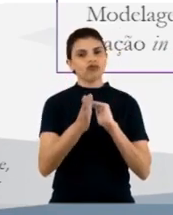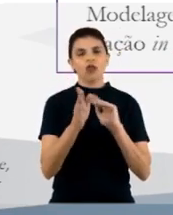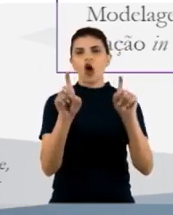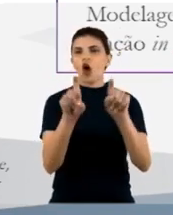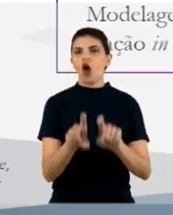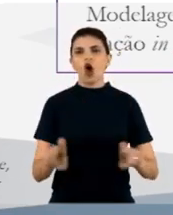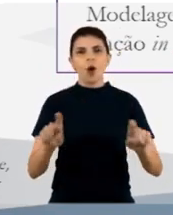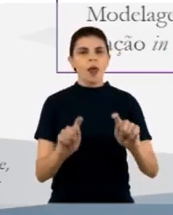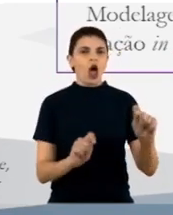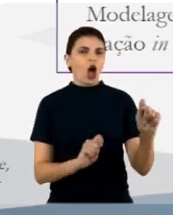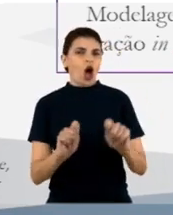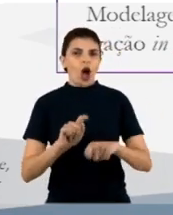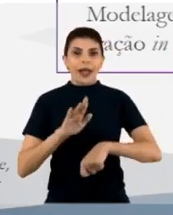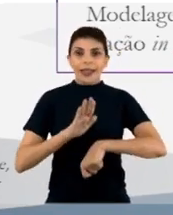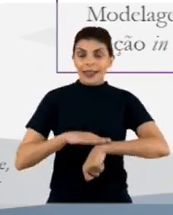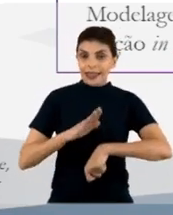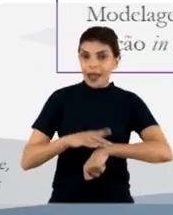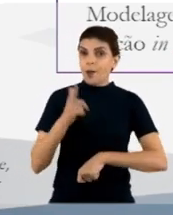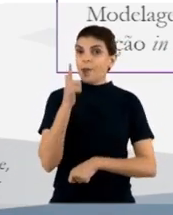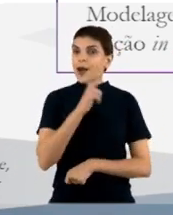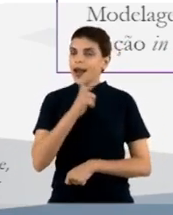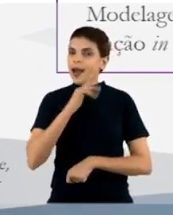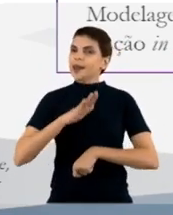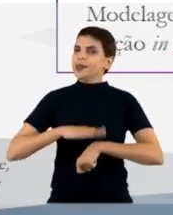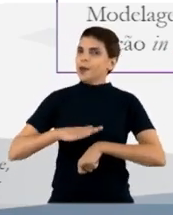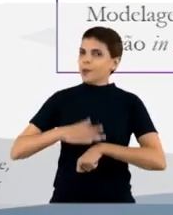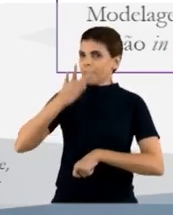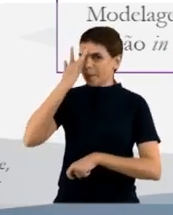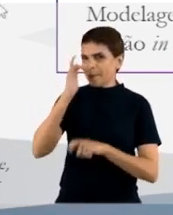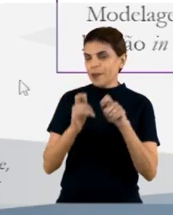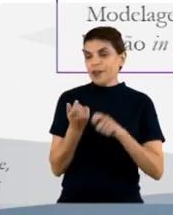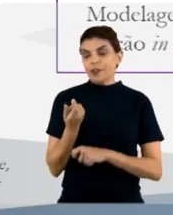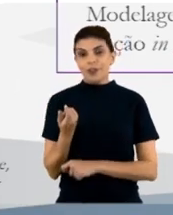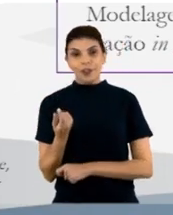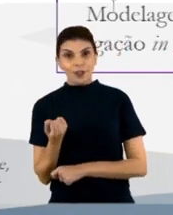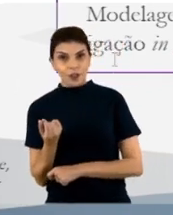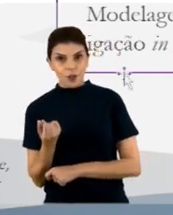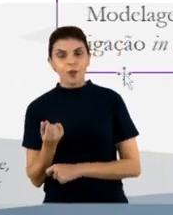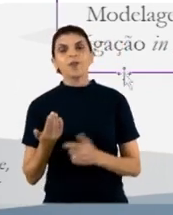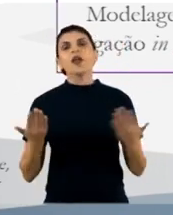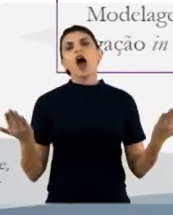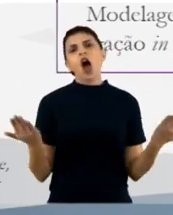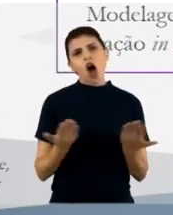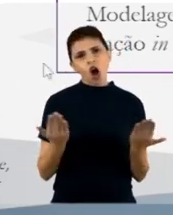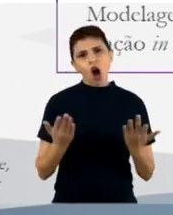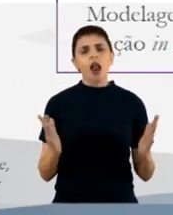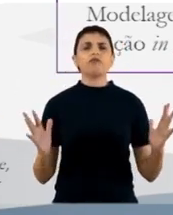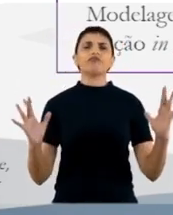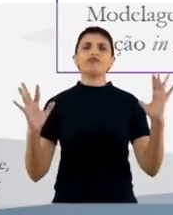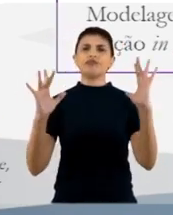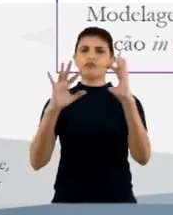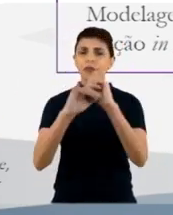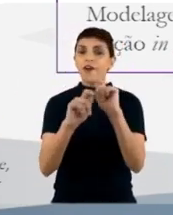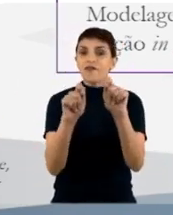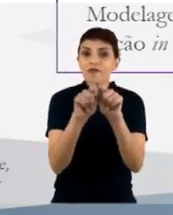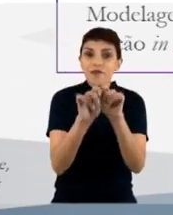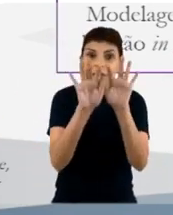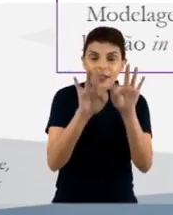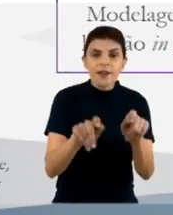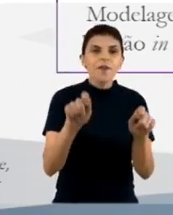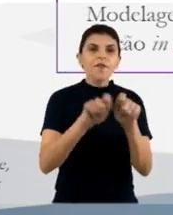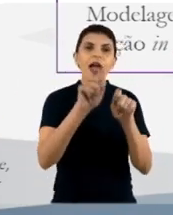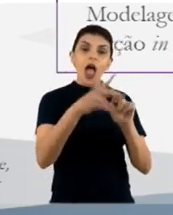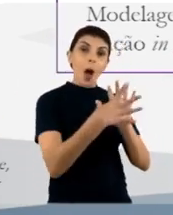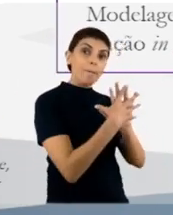economizando tempo e também recursos e nós chegamos então ao final realizando uma